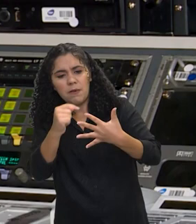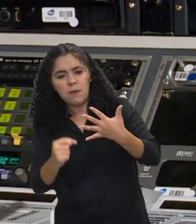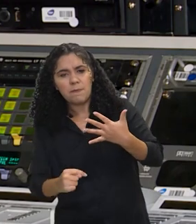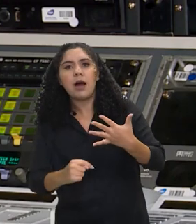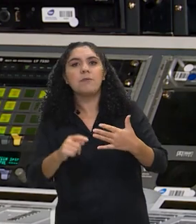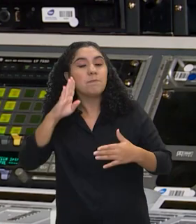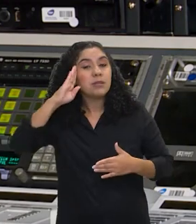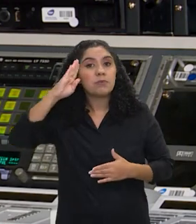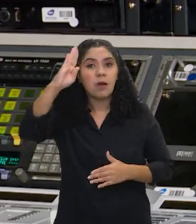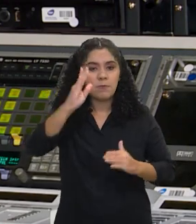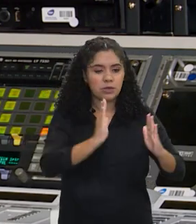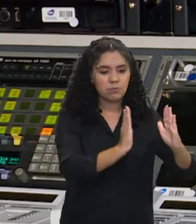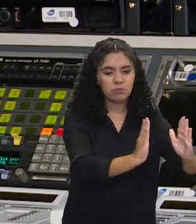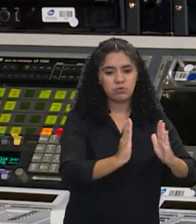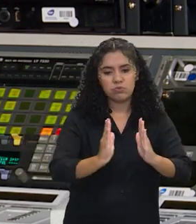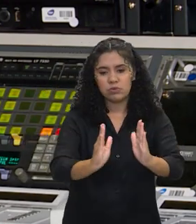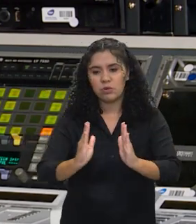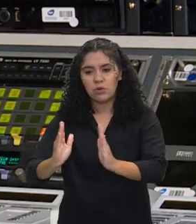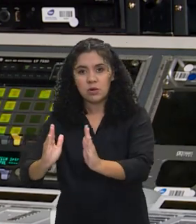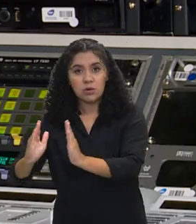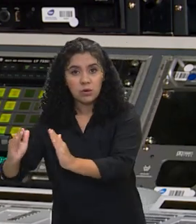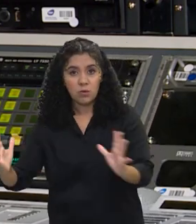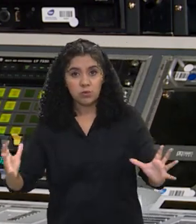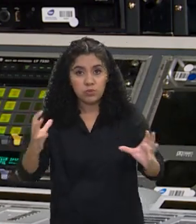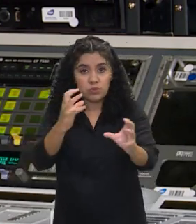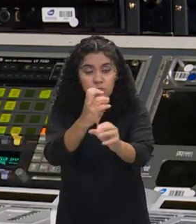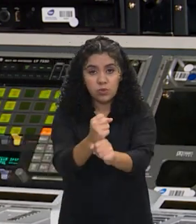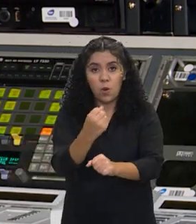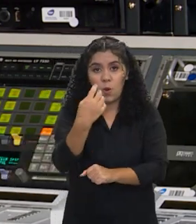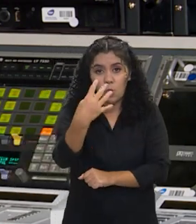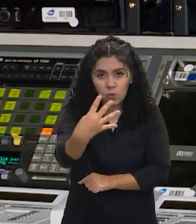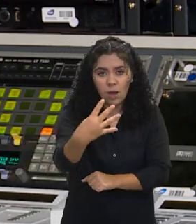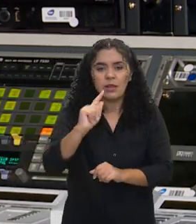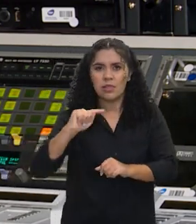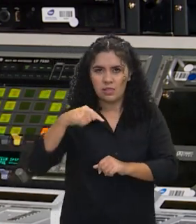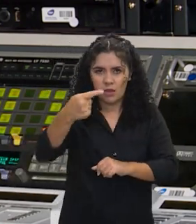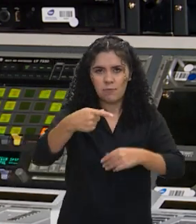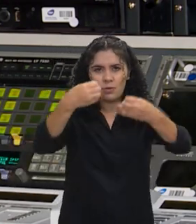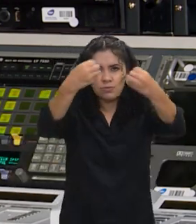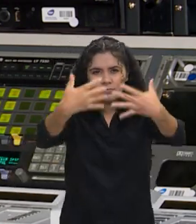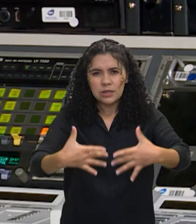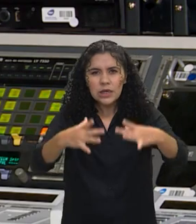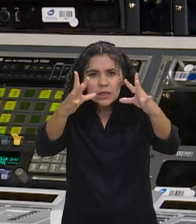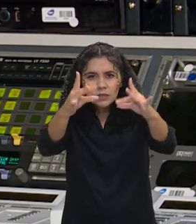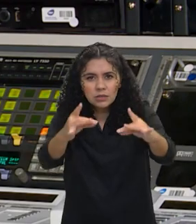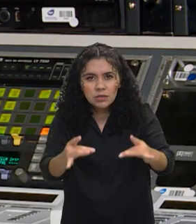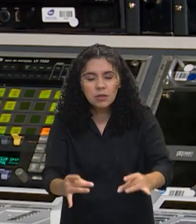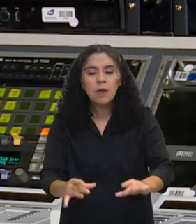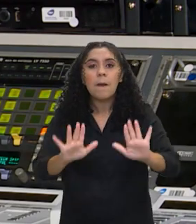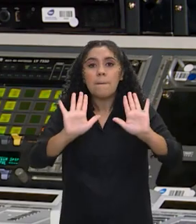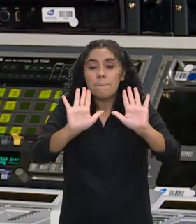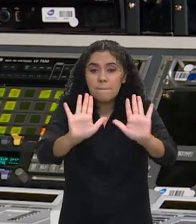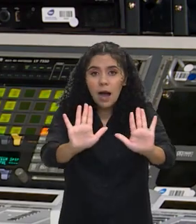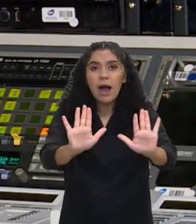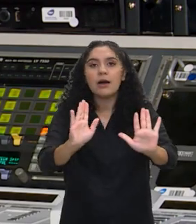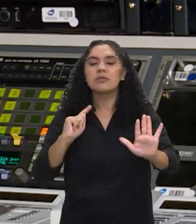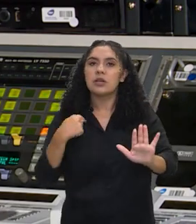quatro frentes. A gente pode depois detalhar mais aqui na entrevista, mas basicamente buscando